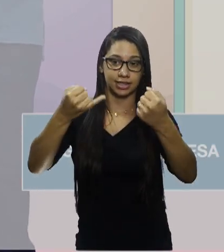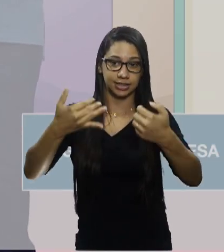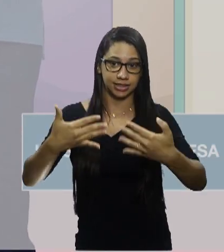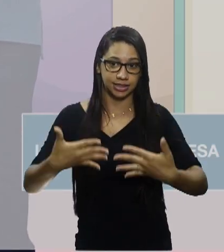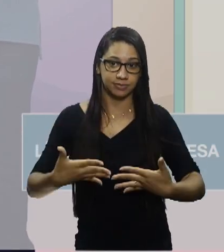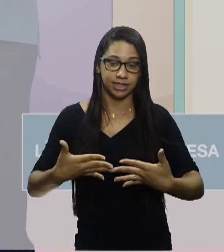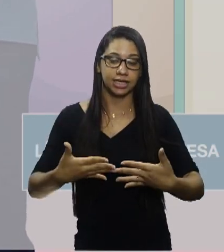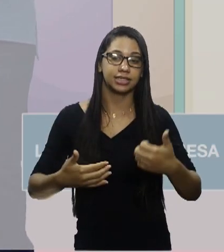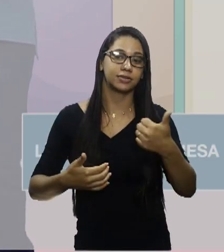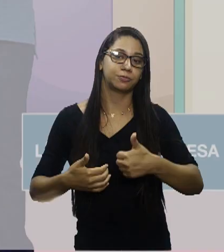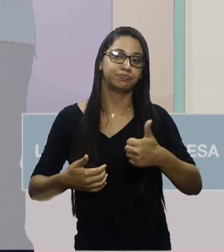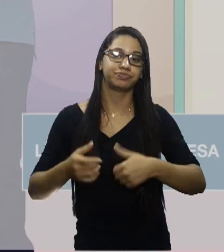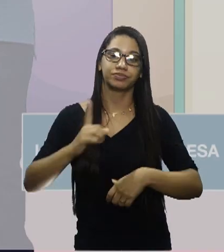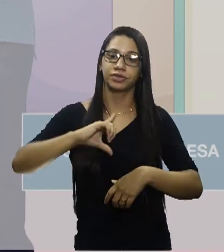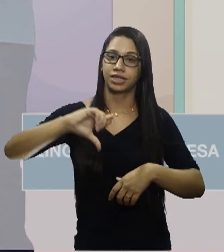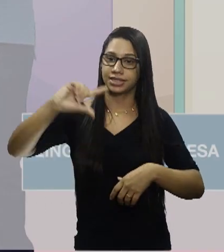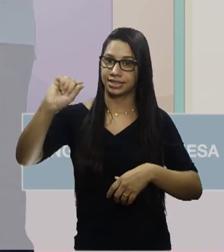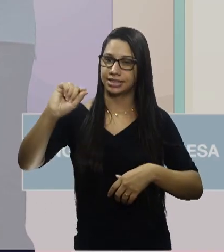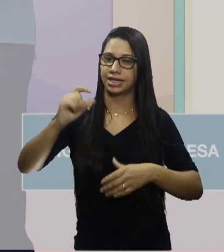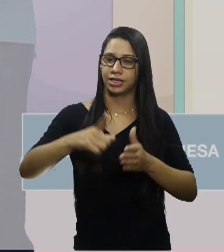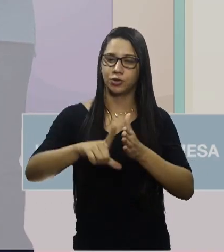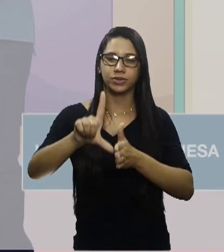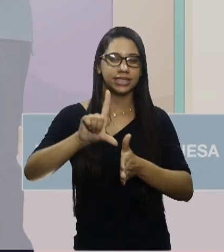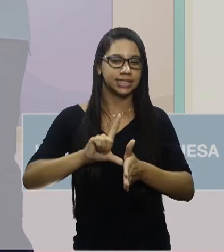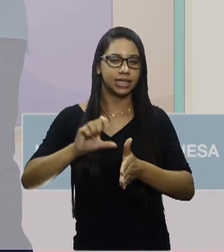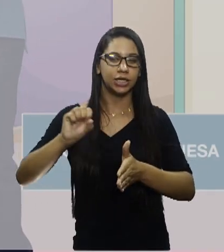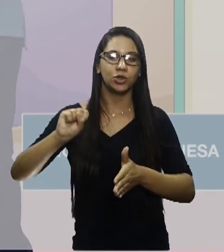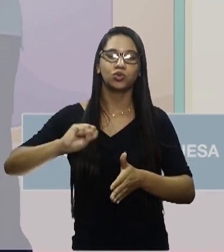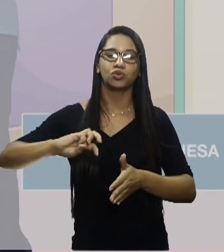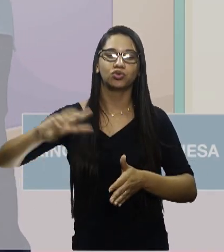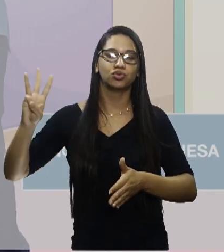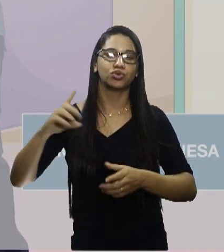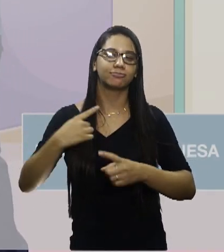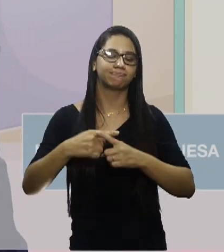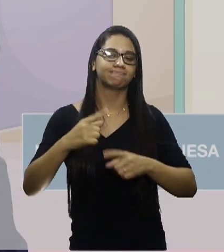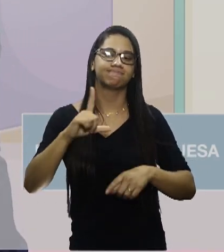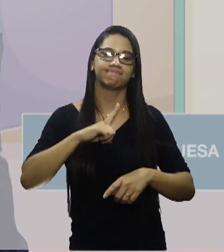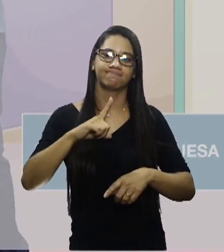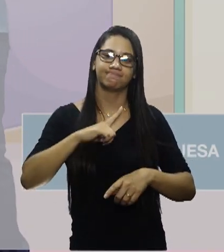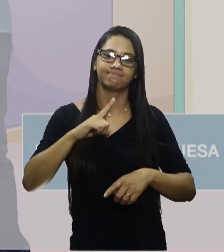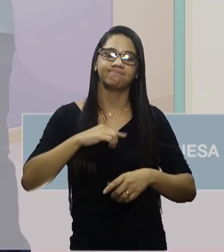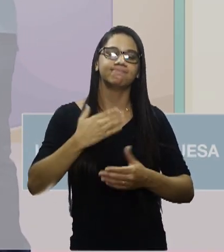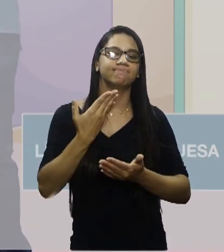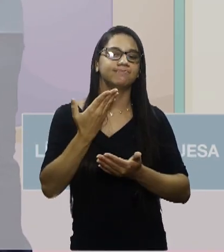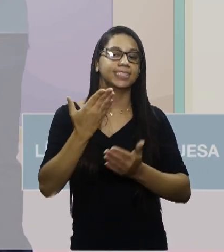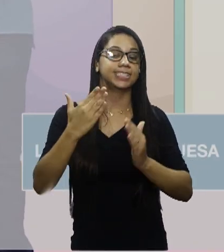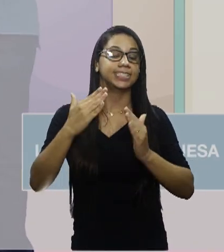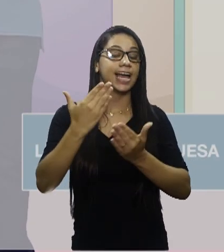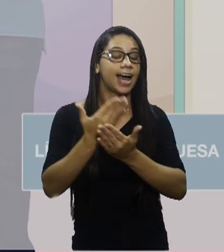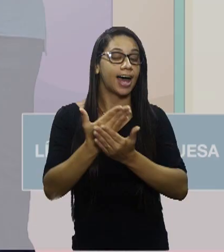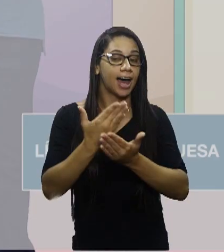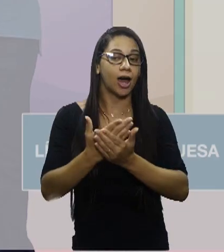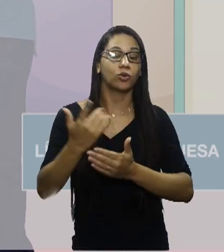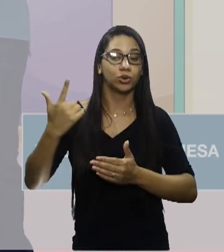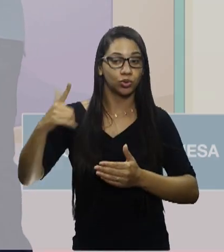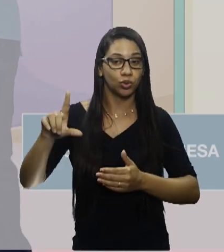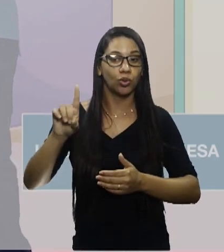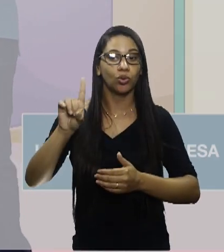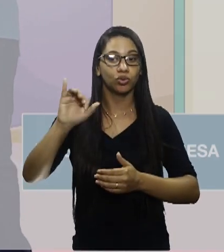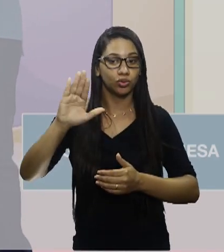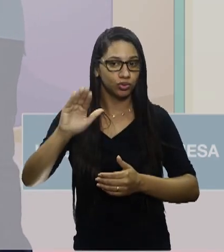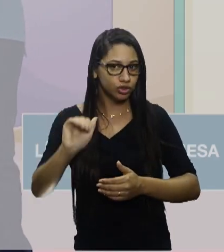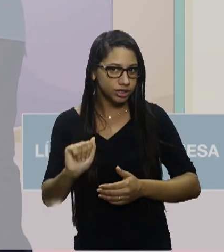Primeiro, ela saiu mais cedo do show, porque tinha aula no outro dia. Então, o fato dela